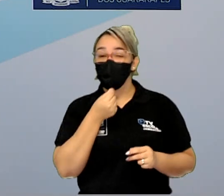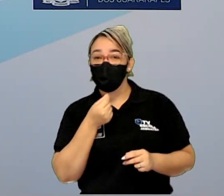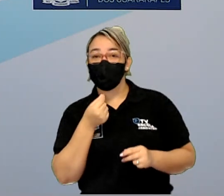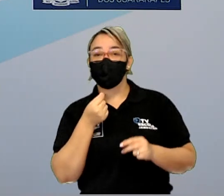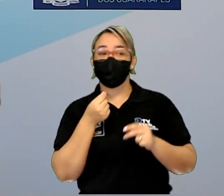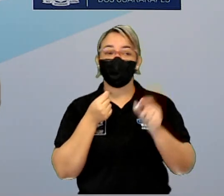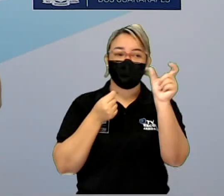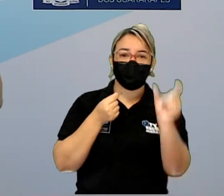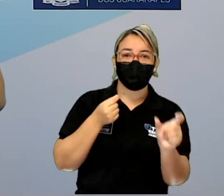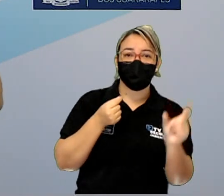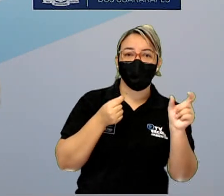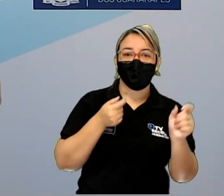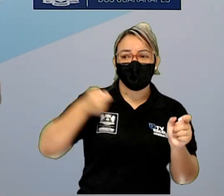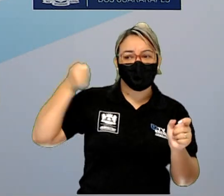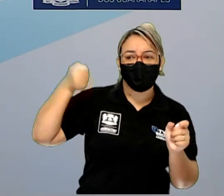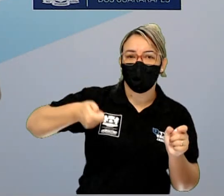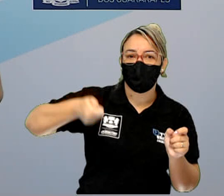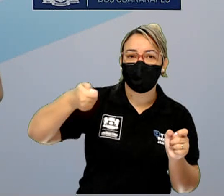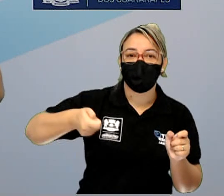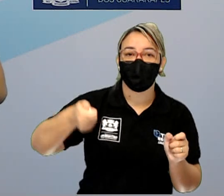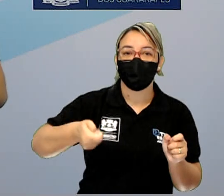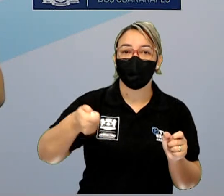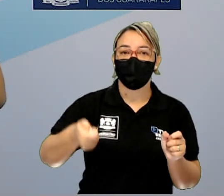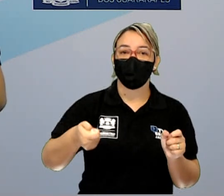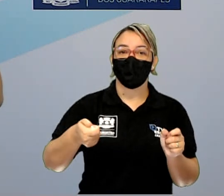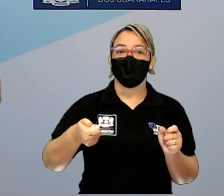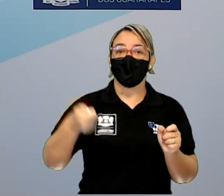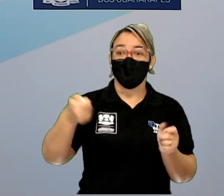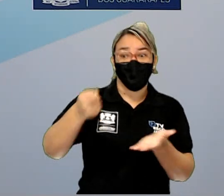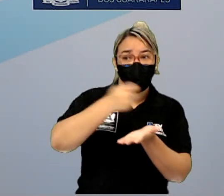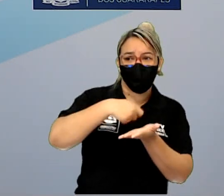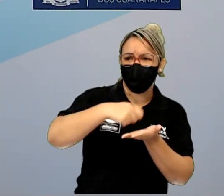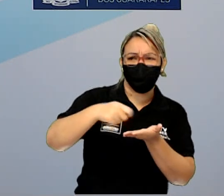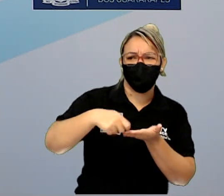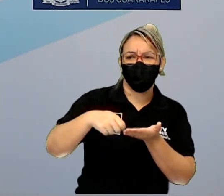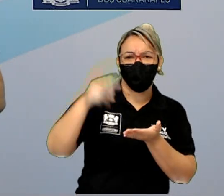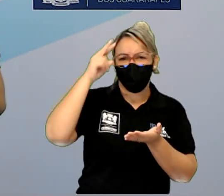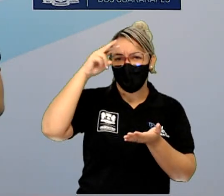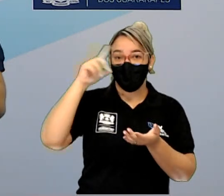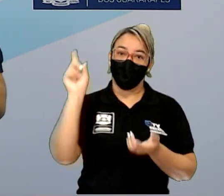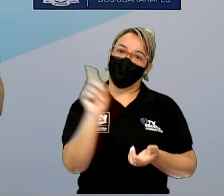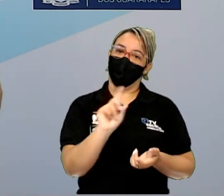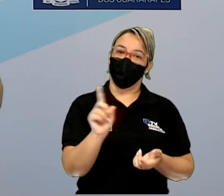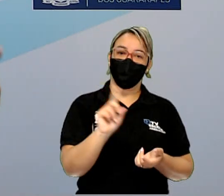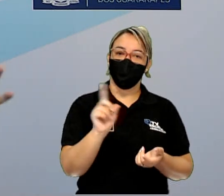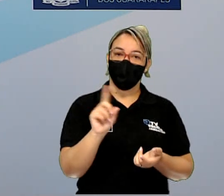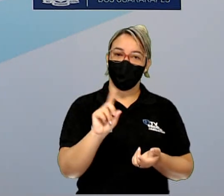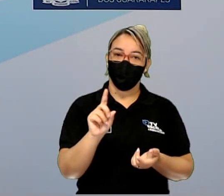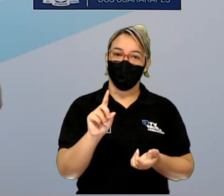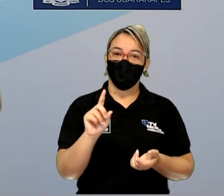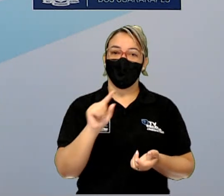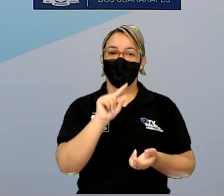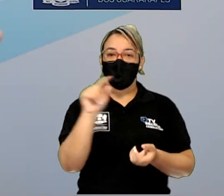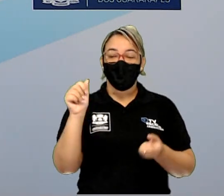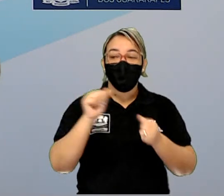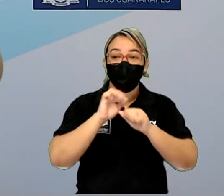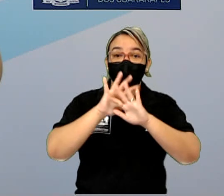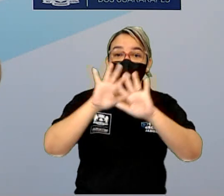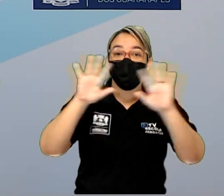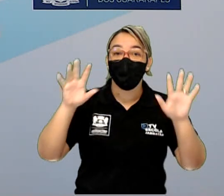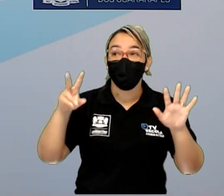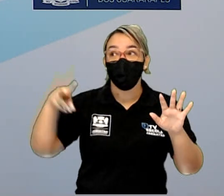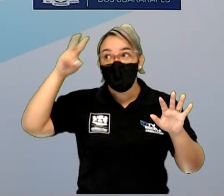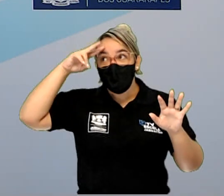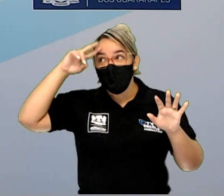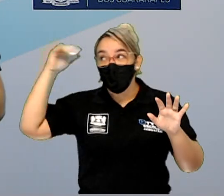eles exigiram serem os escritores dessas histórias. Não, eles sempre deixaram claro que eram histórias que eles